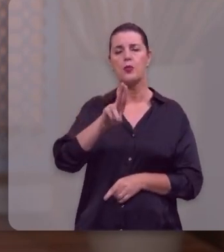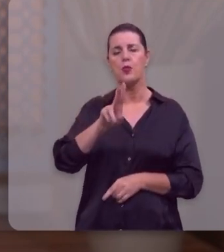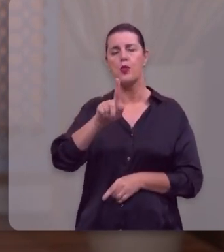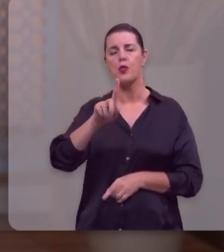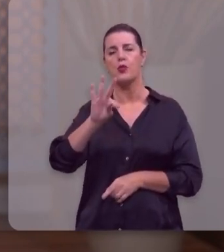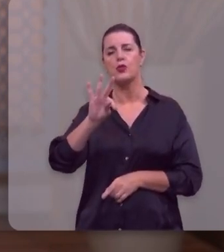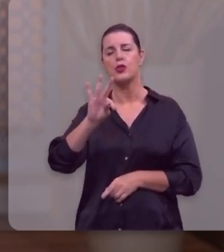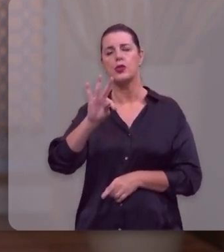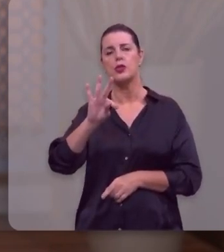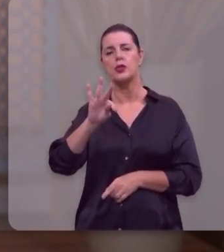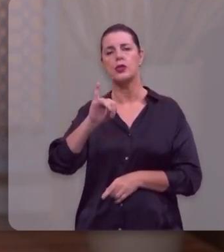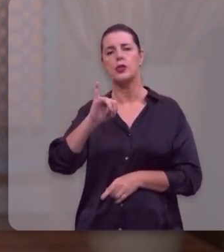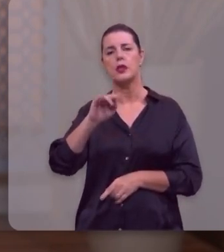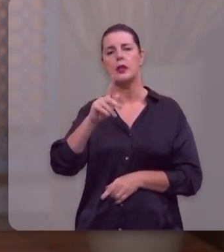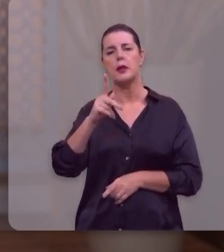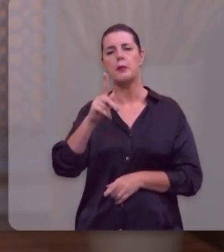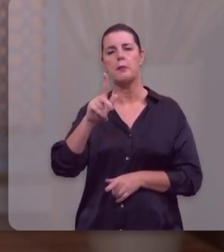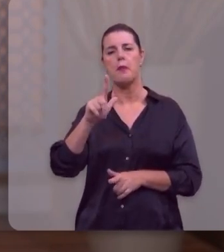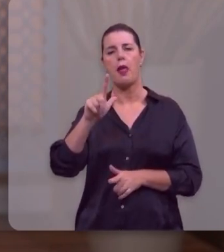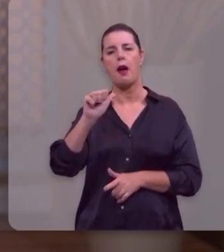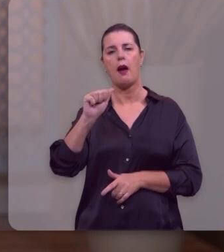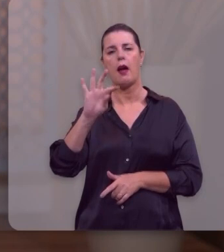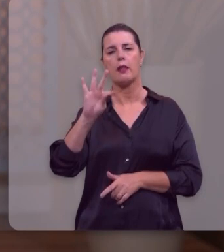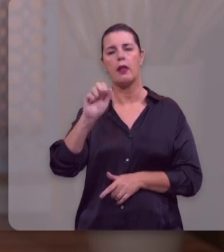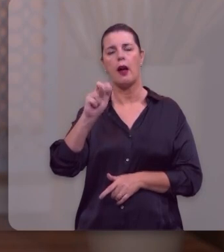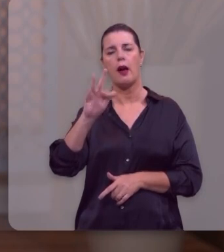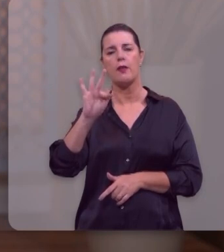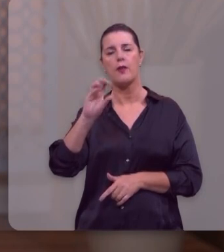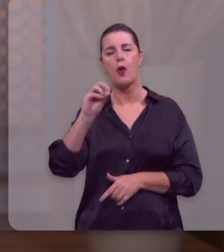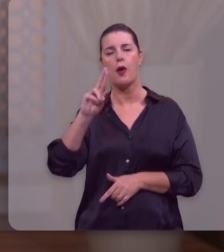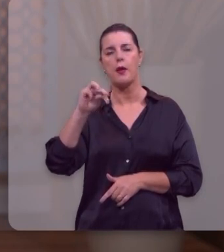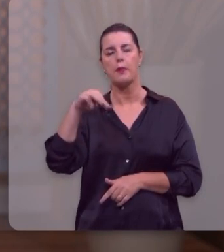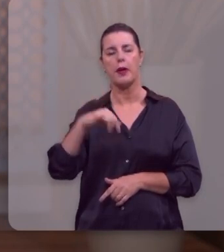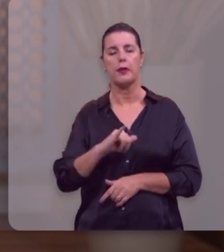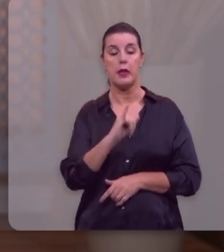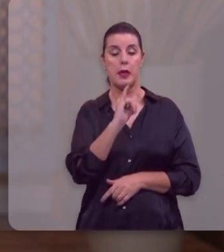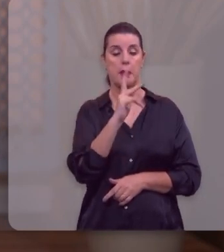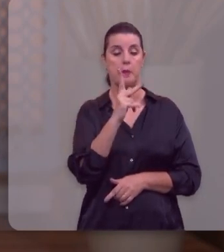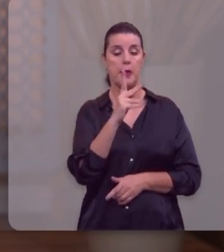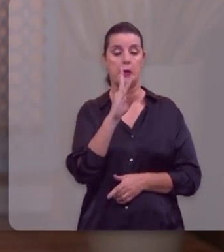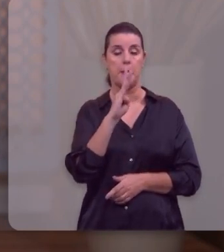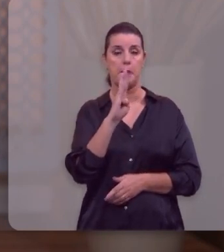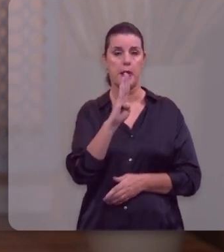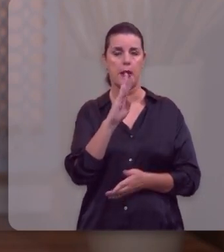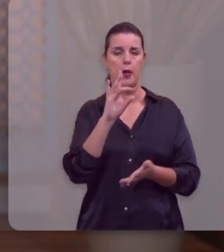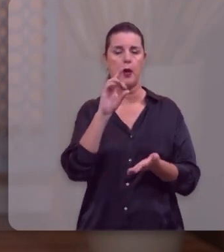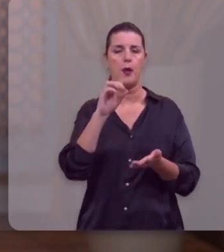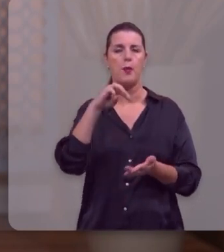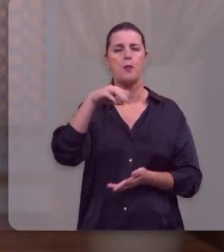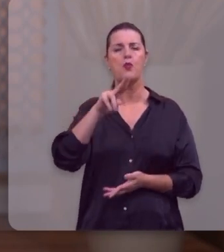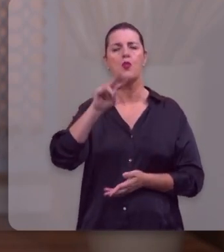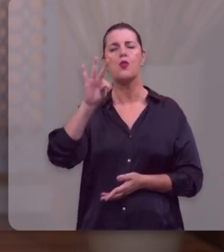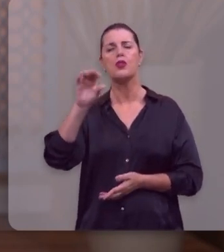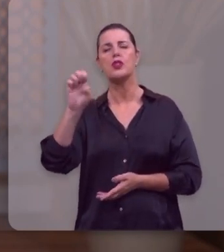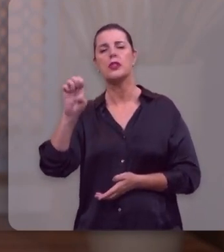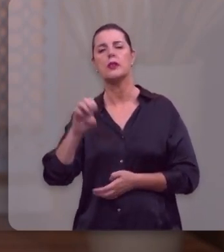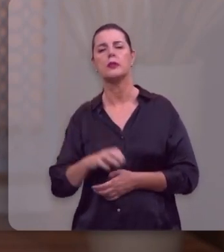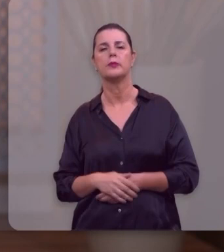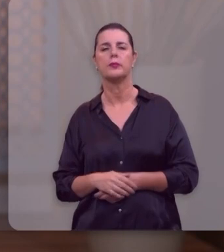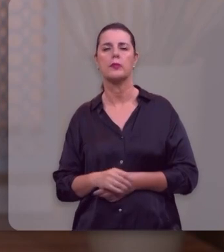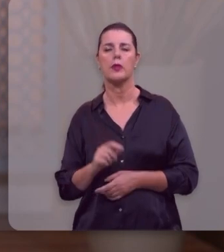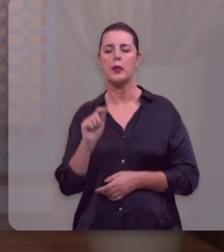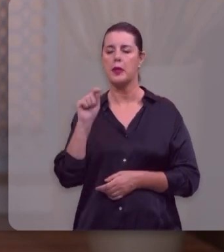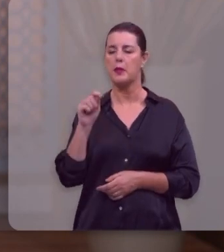na multiplataforma de comunicação da Igreja Presbiteriana do Brasil, a IPB Multi. Digitando lá,